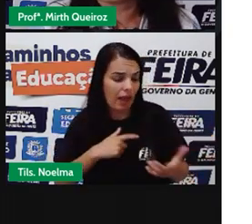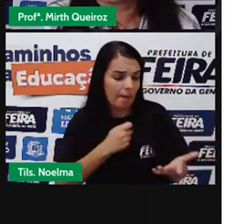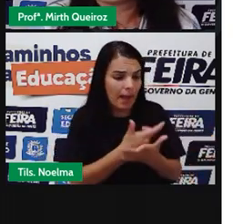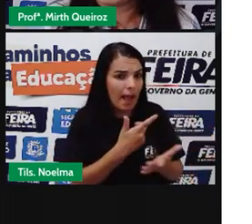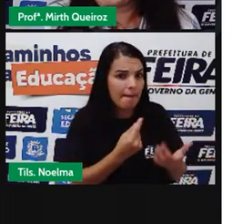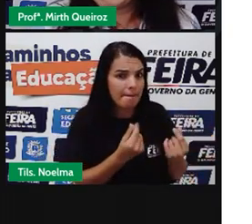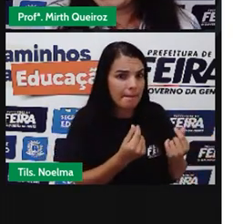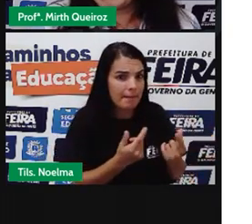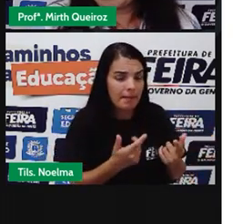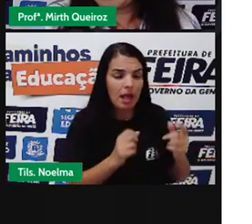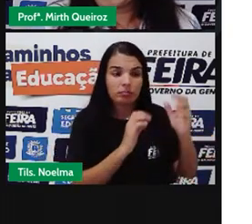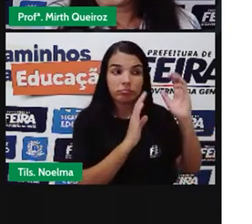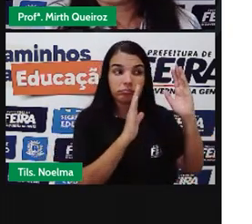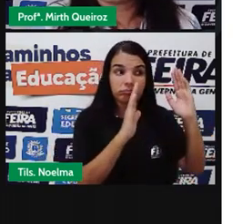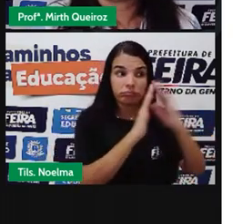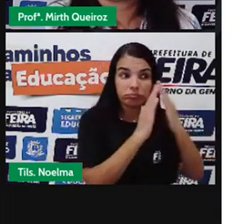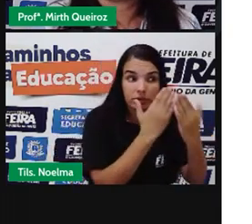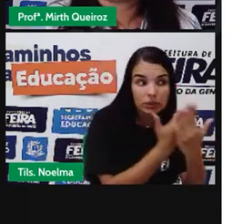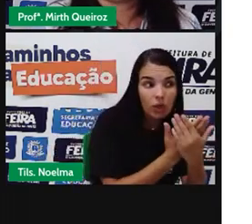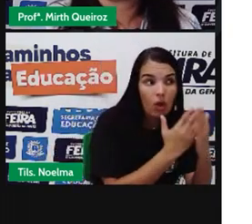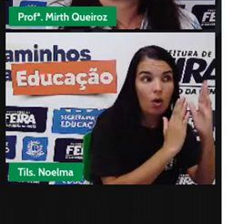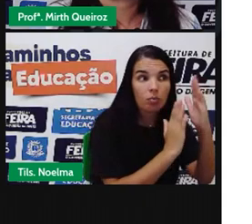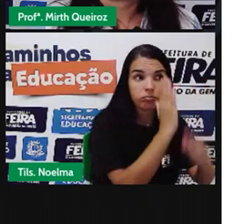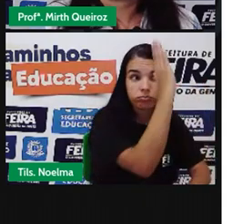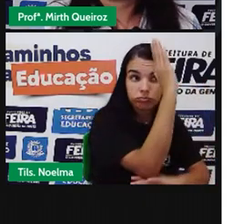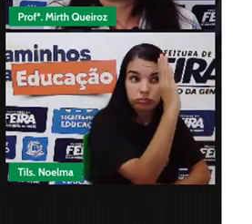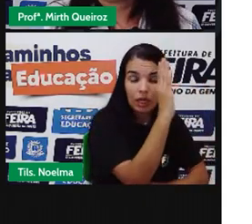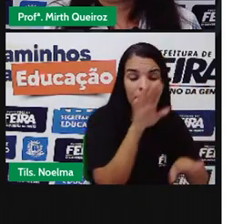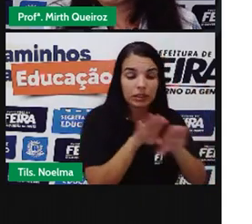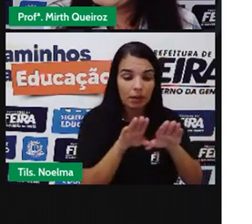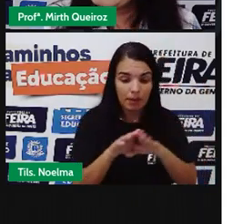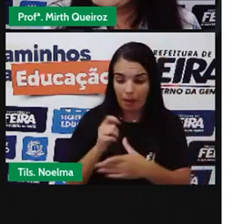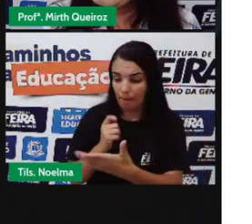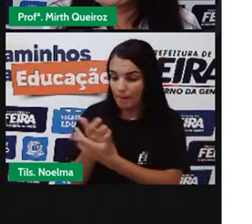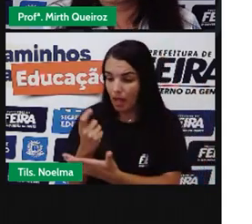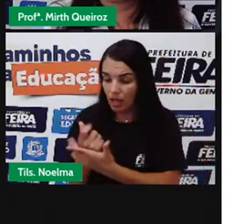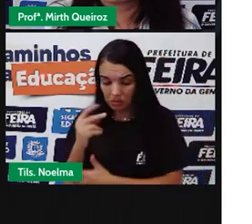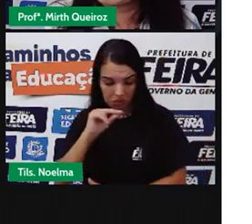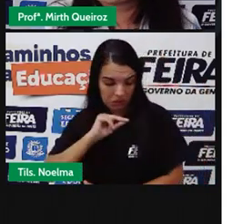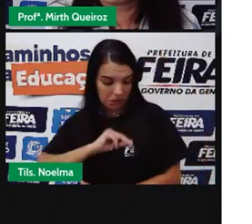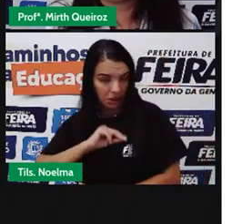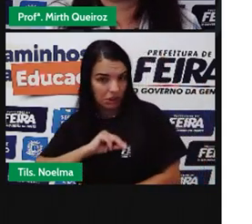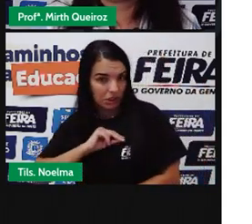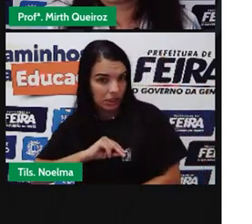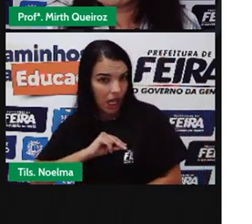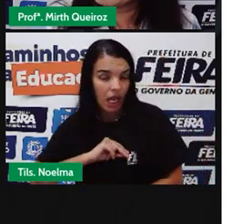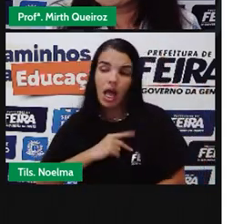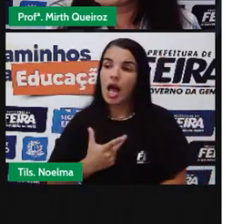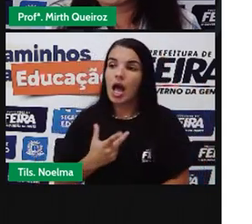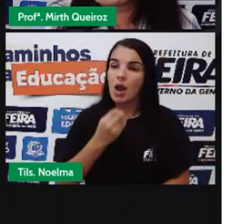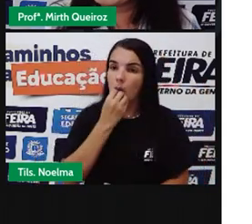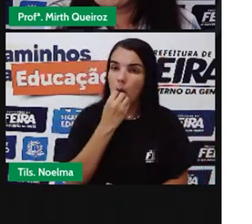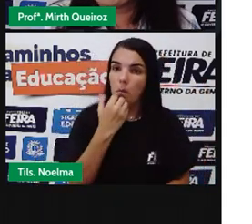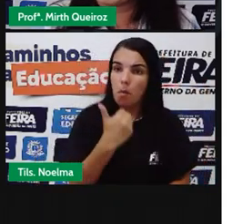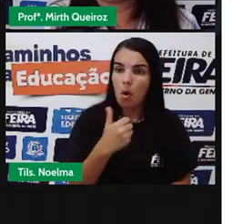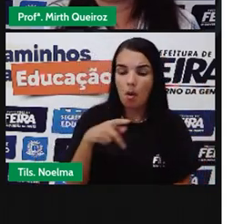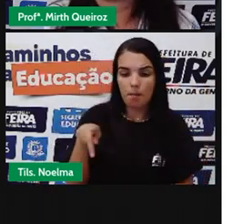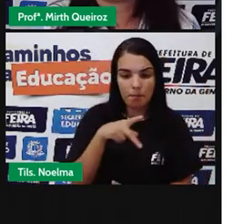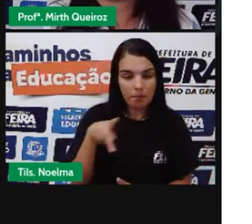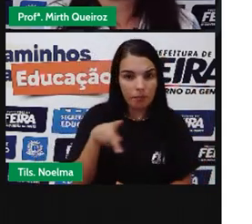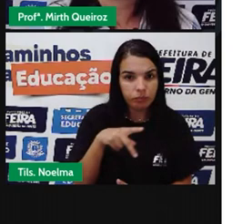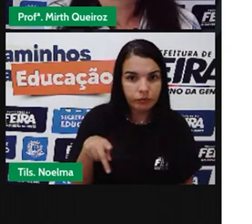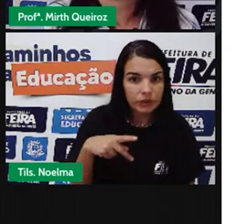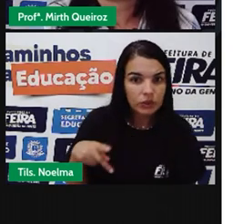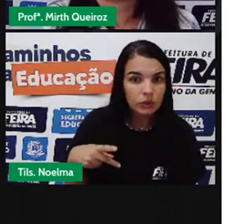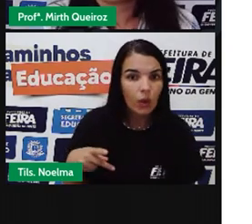estrutura Física Dessas Escolas E Também O investimento Também Na pessoa Humana